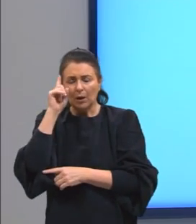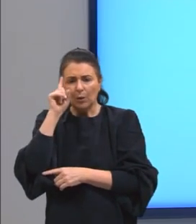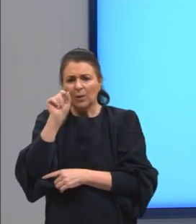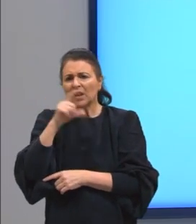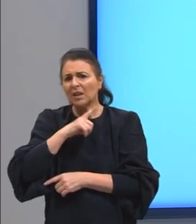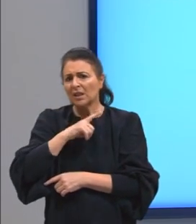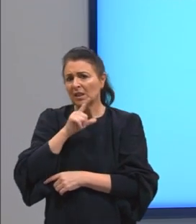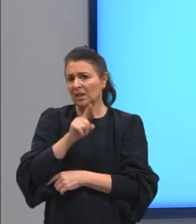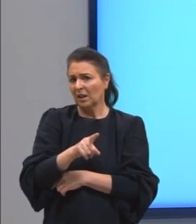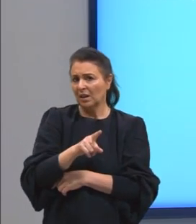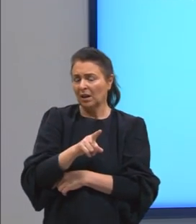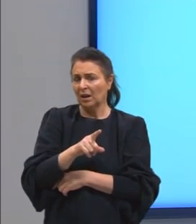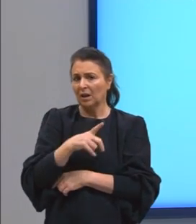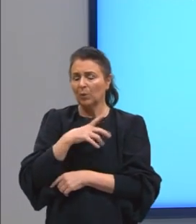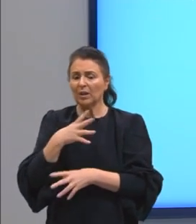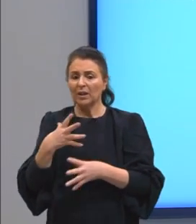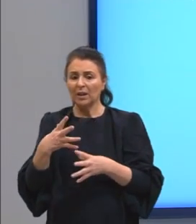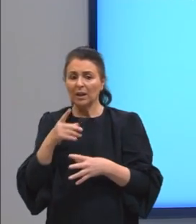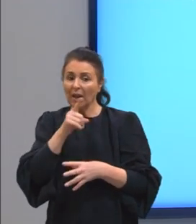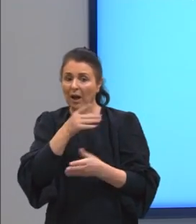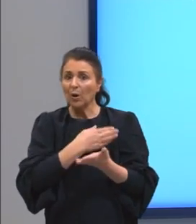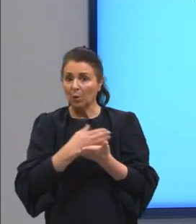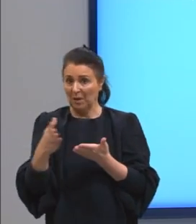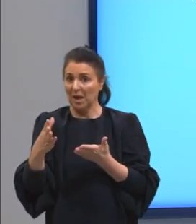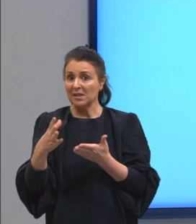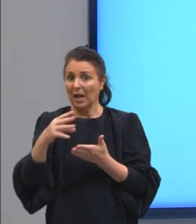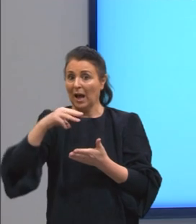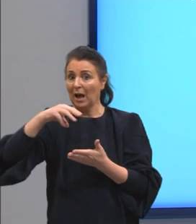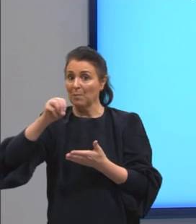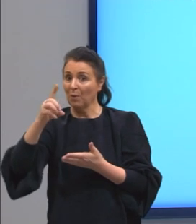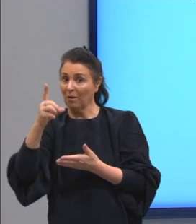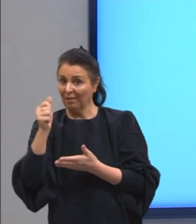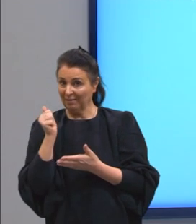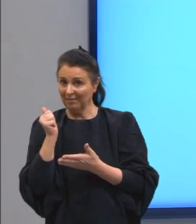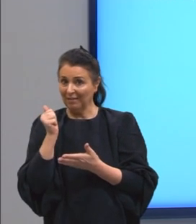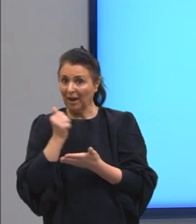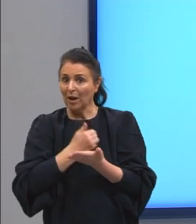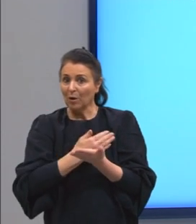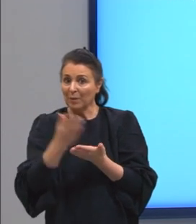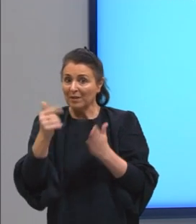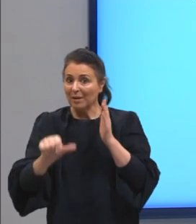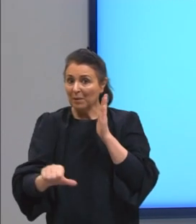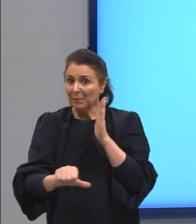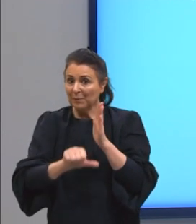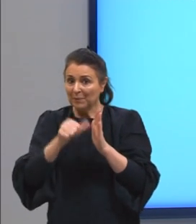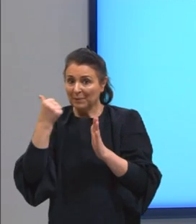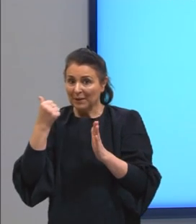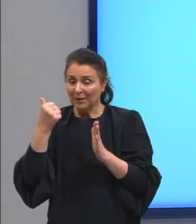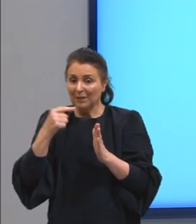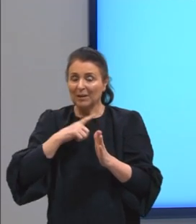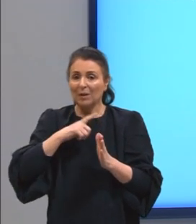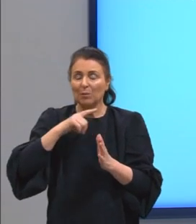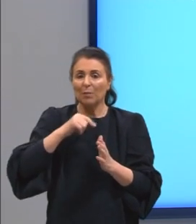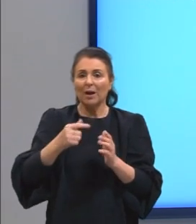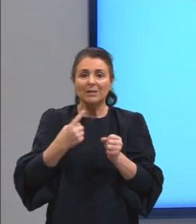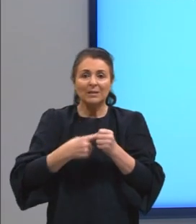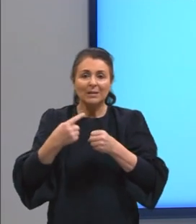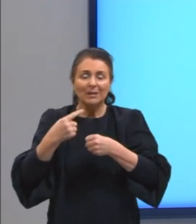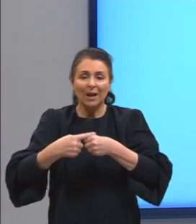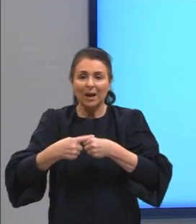Iorque, em termos de moda, vai, né, repercutir no mundo inteiro, então, tem uma cidade global alfa, tá,